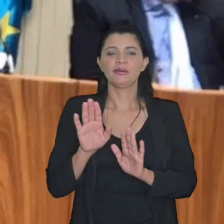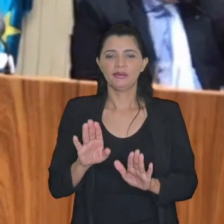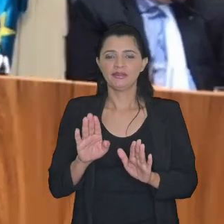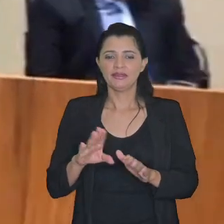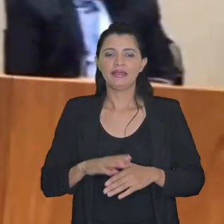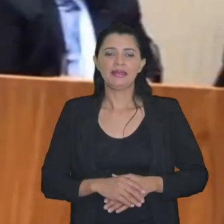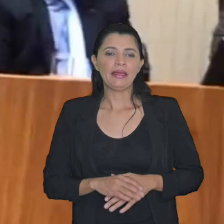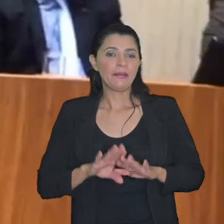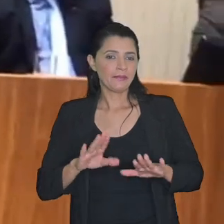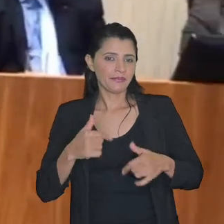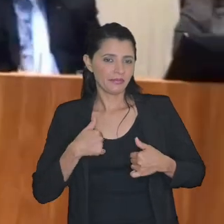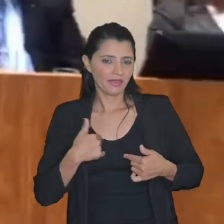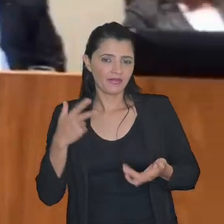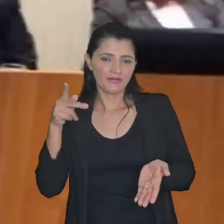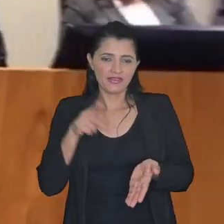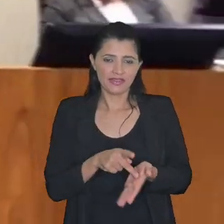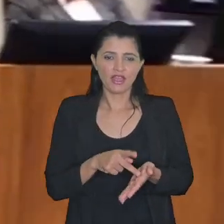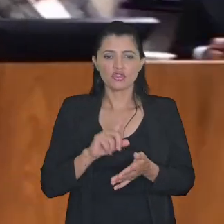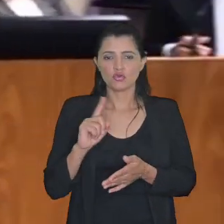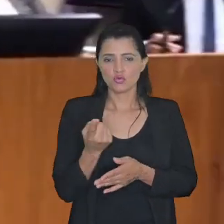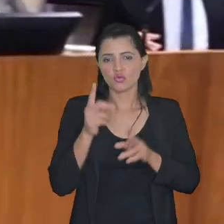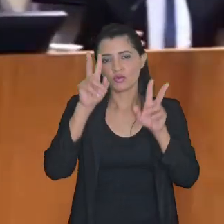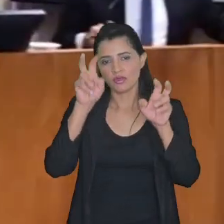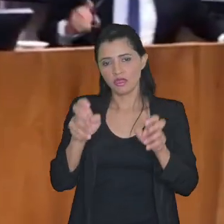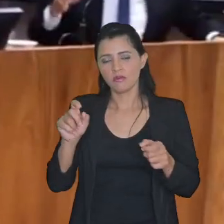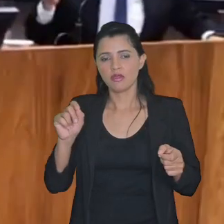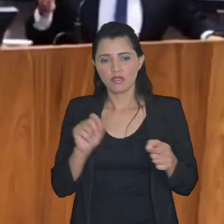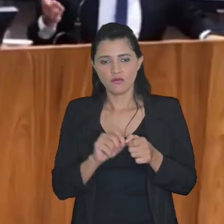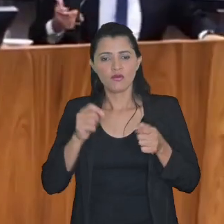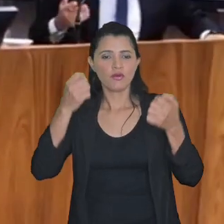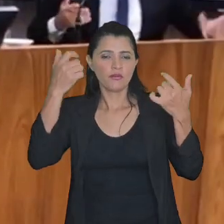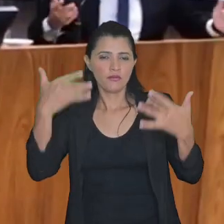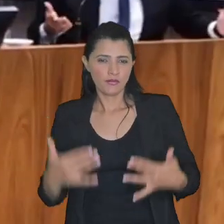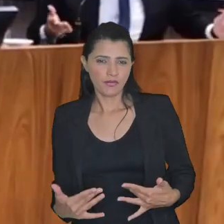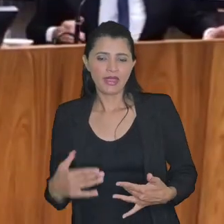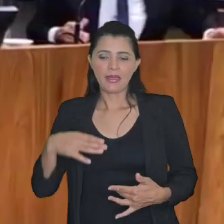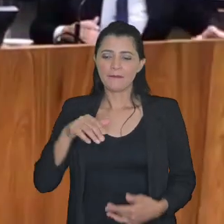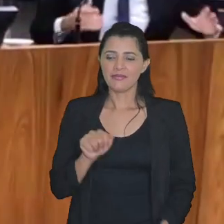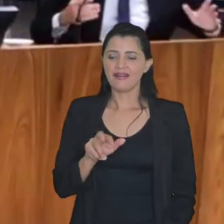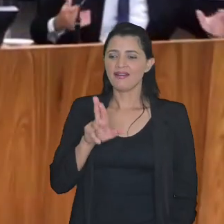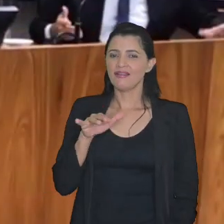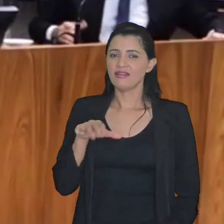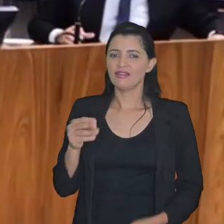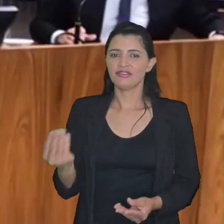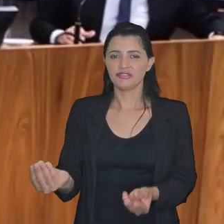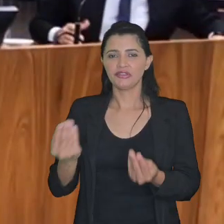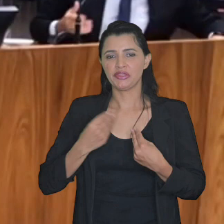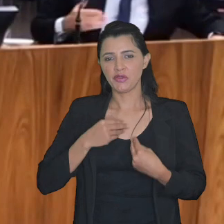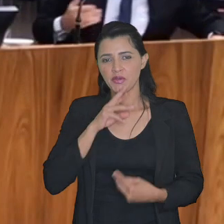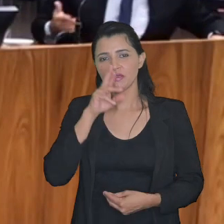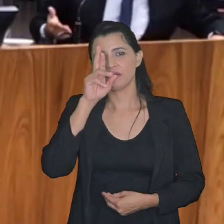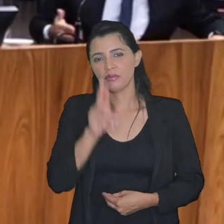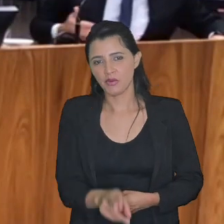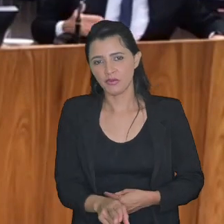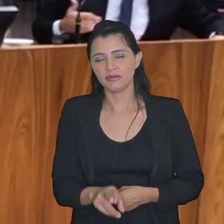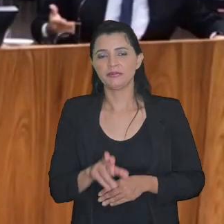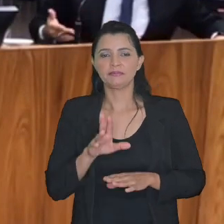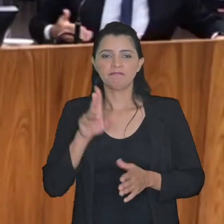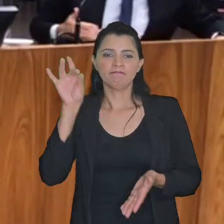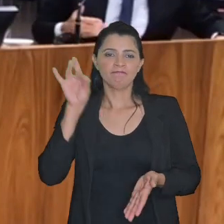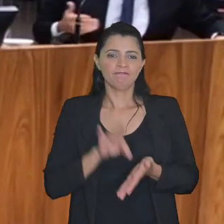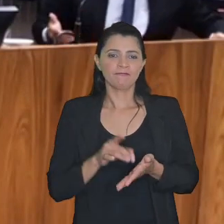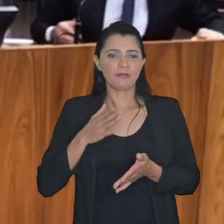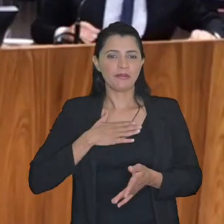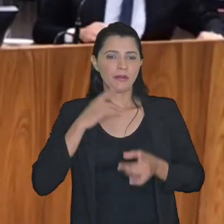na verdade um dos temas que eu ia trazer a doutora Mariana já trouxe acho que talvez a resposta a solução porque de fato essa era uma